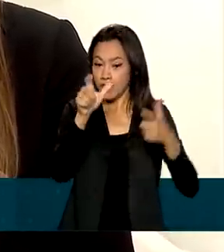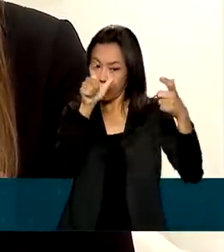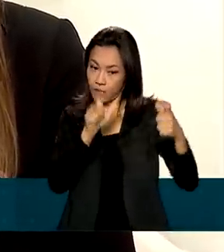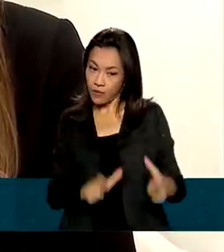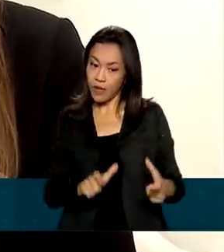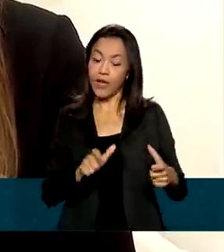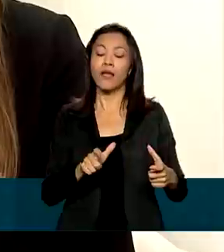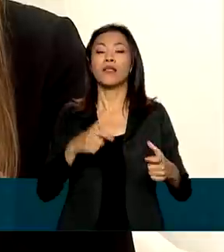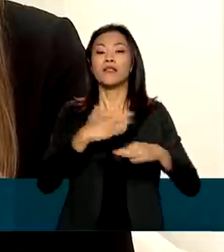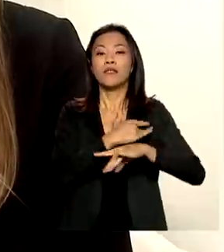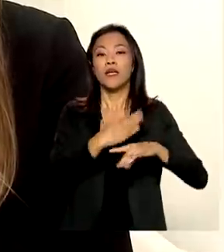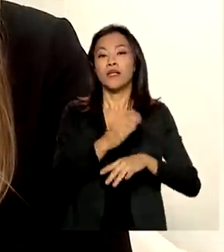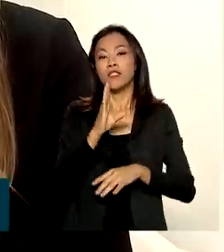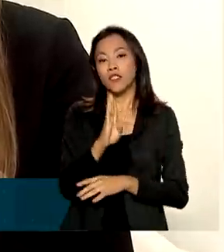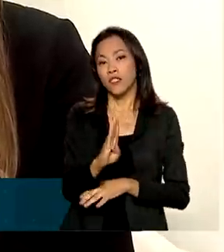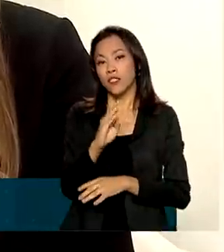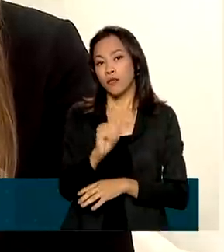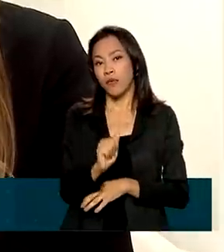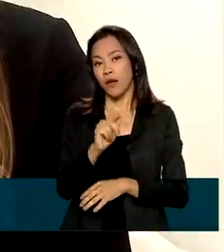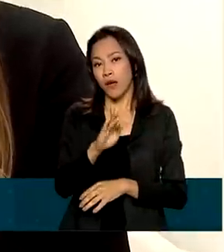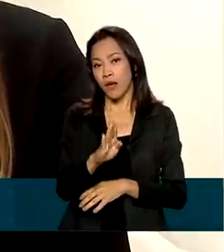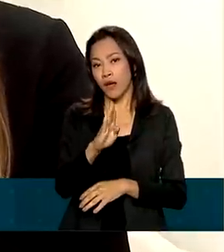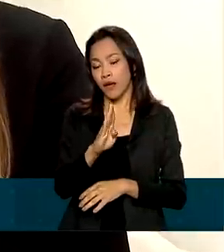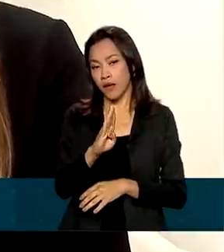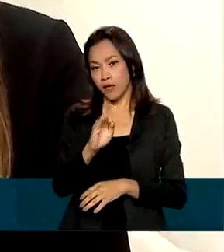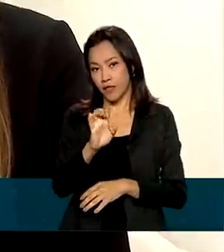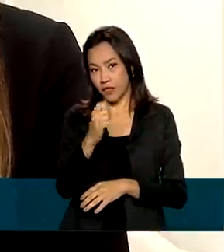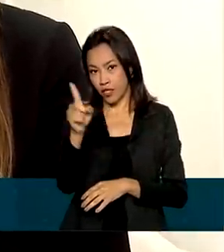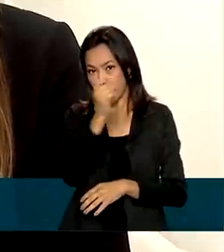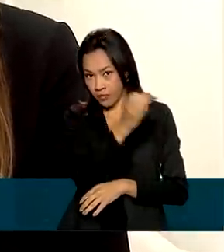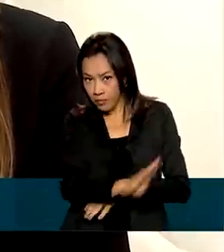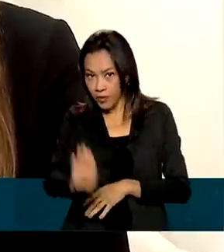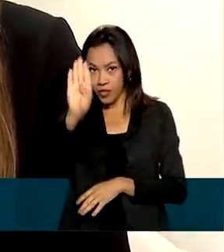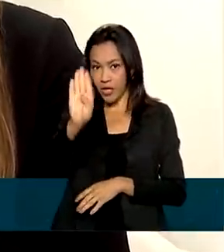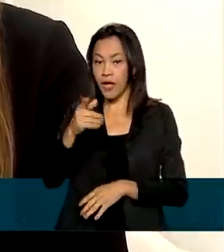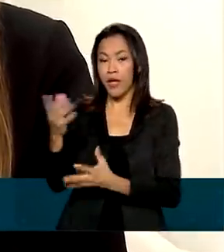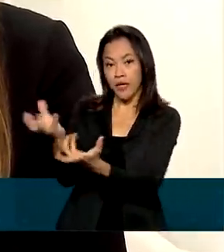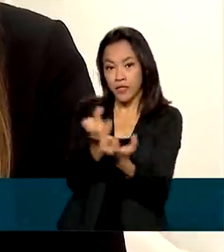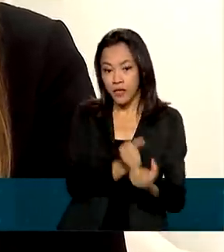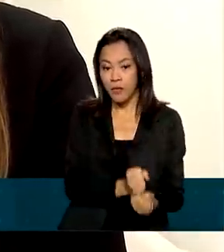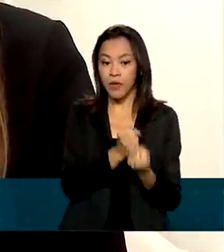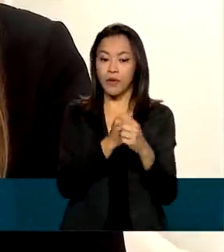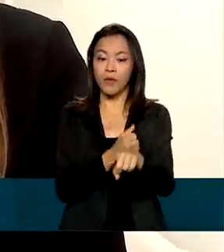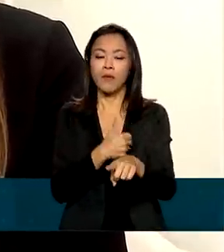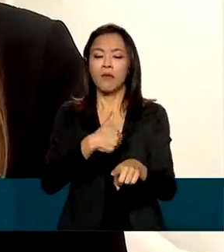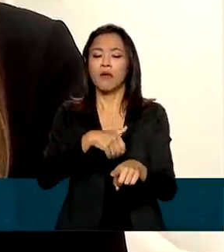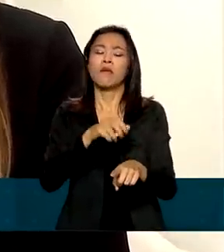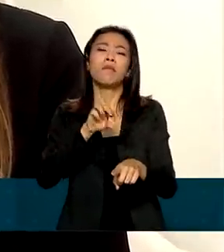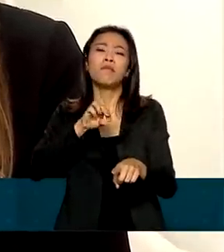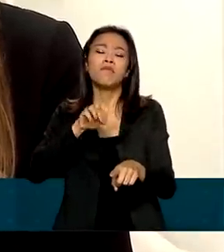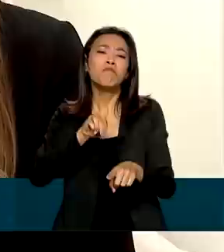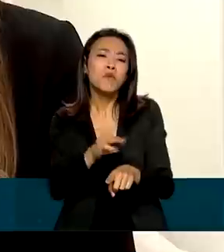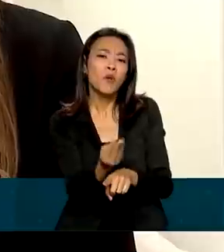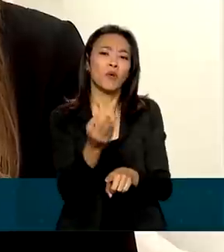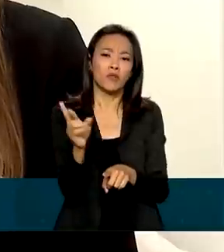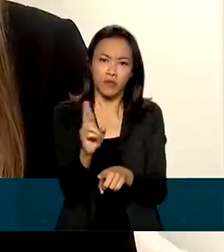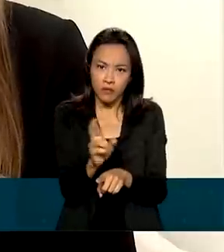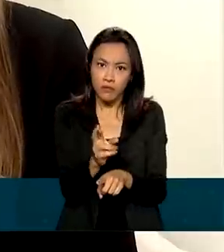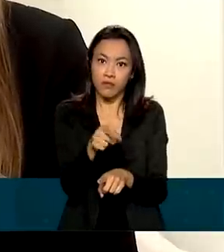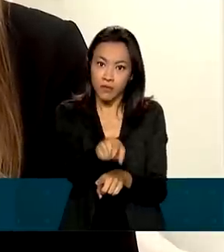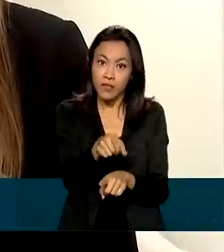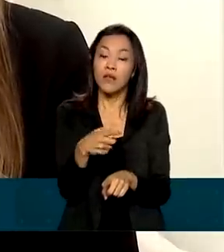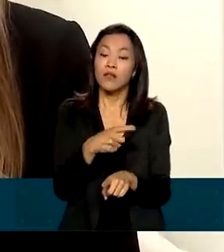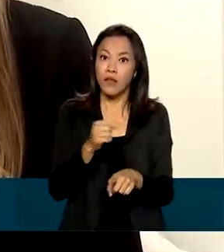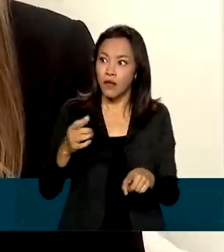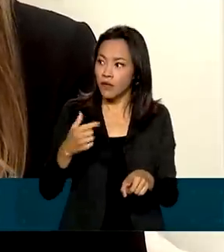Câncer de Bagé recebeu 10 milhões de reais em investimento. A estrutura tem 800 metros quadrados e